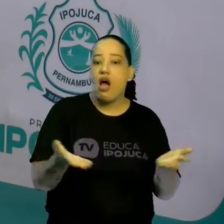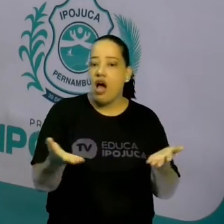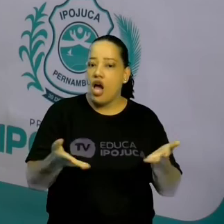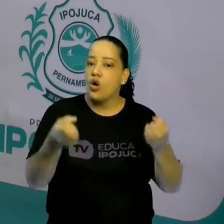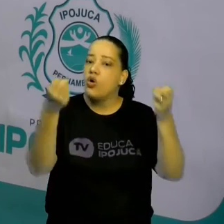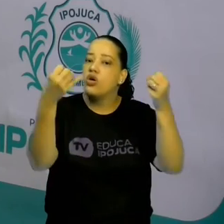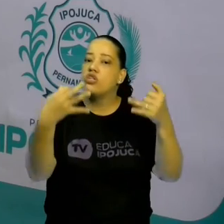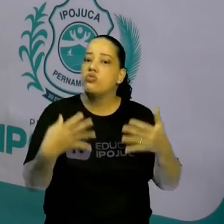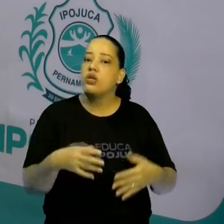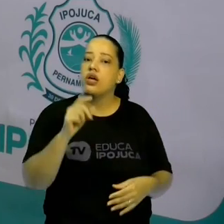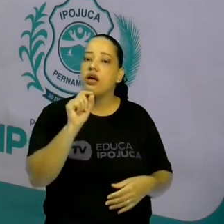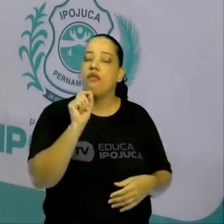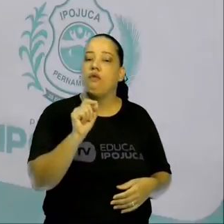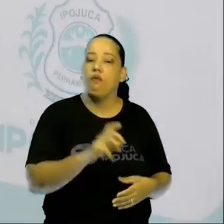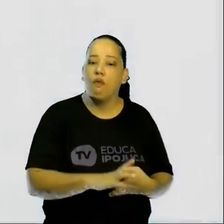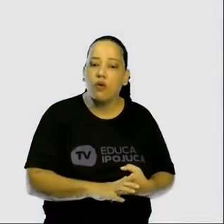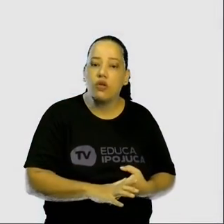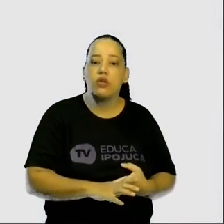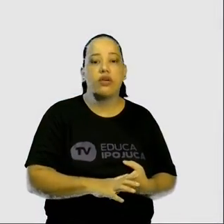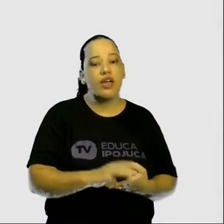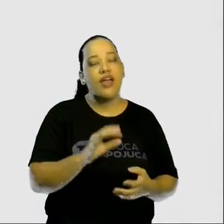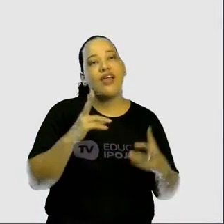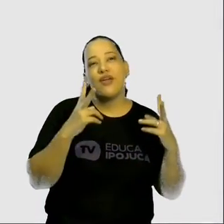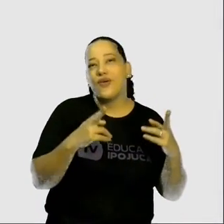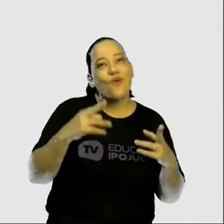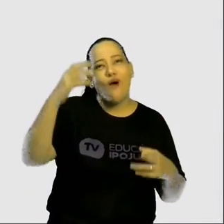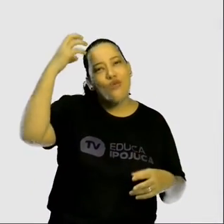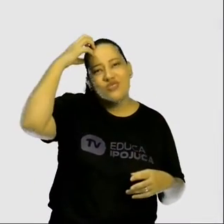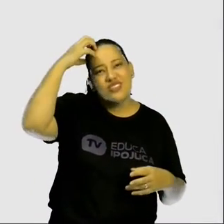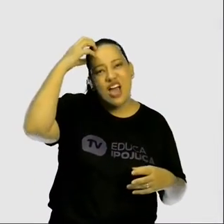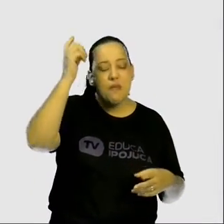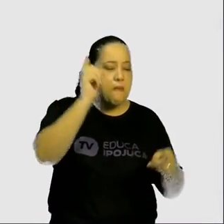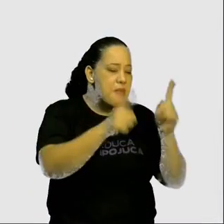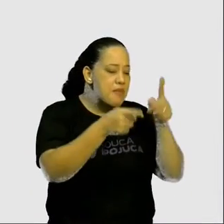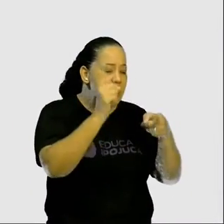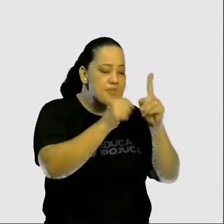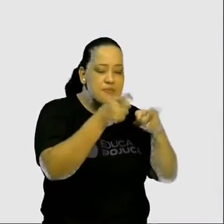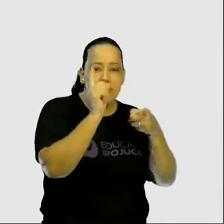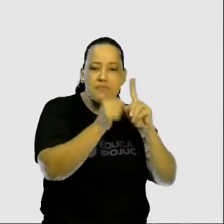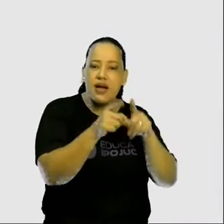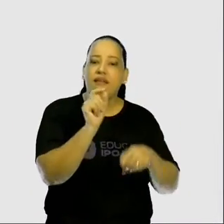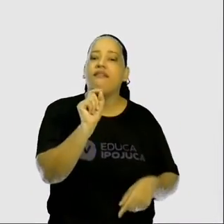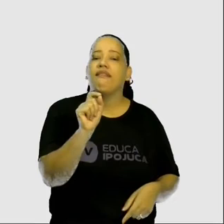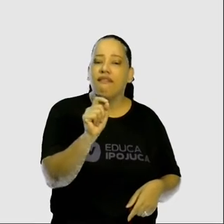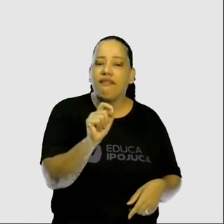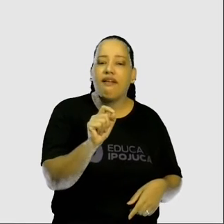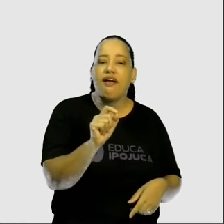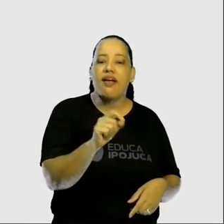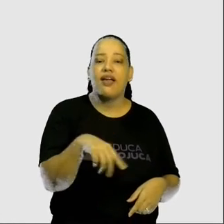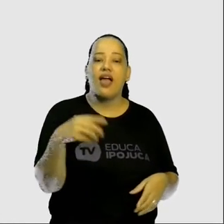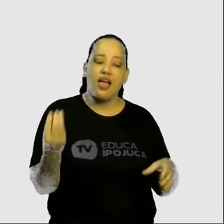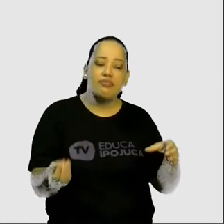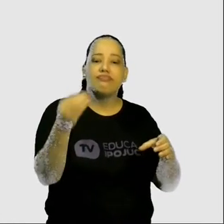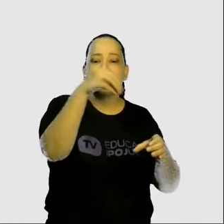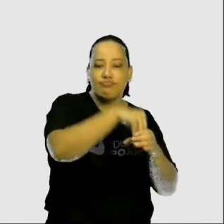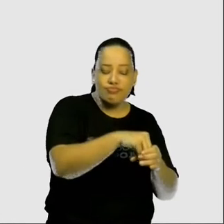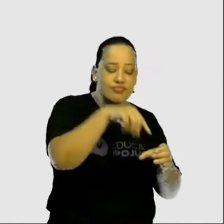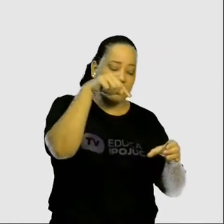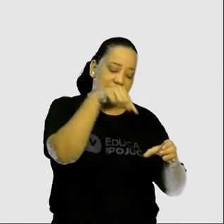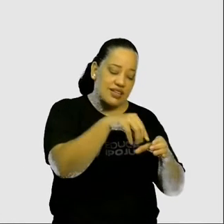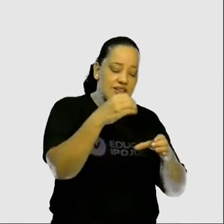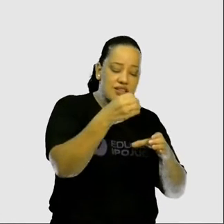agora a gente vai falar sobre o cérebro da célula. Ou seja, quem controla tudo. E é o núcleo celular.